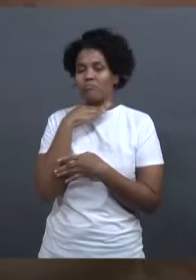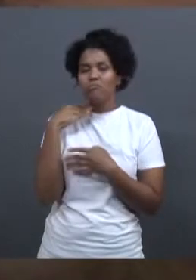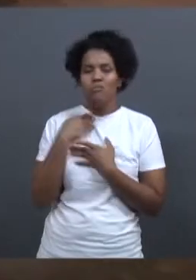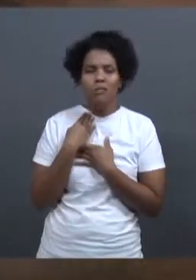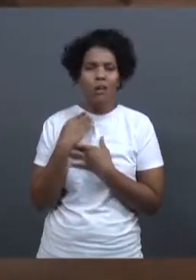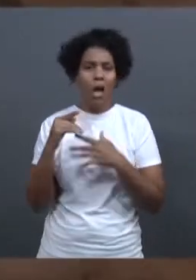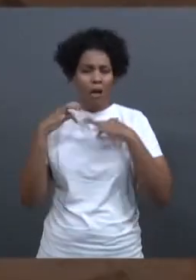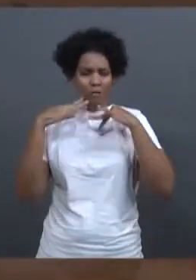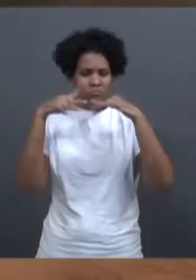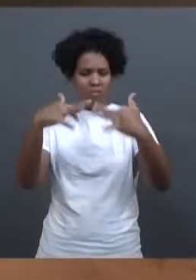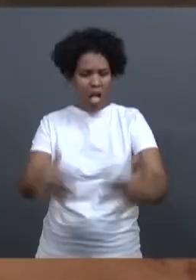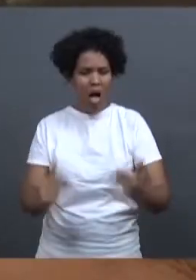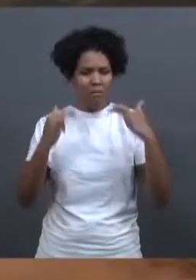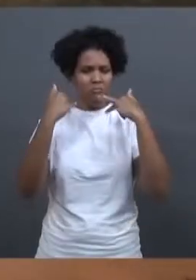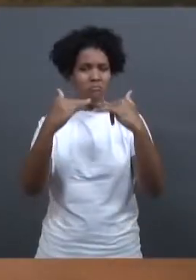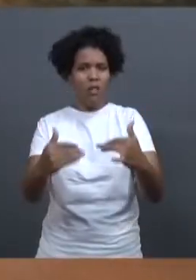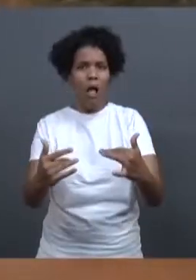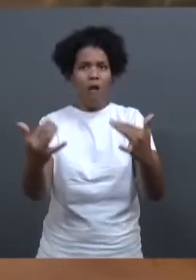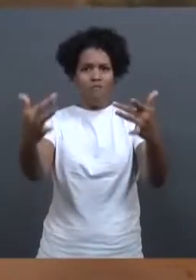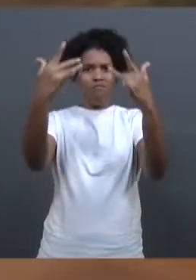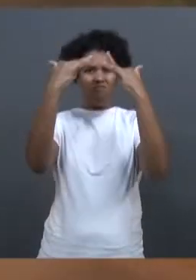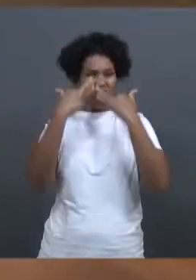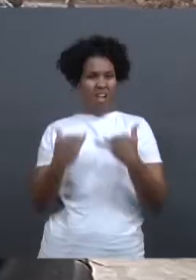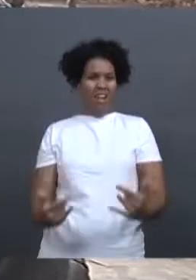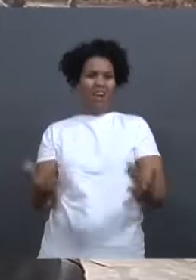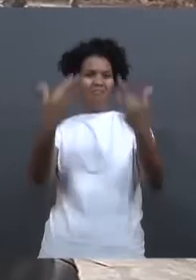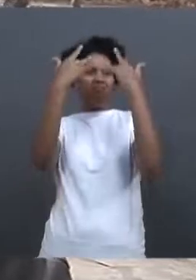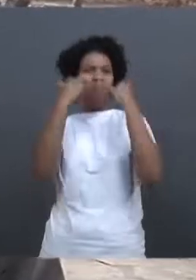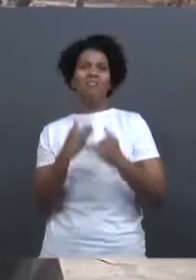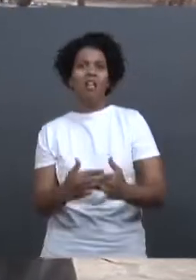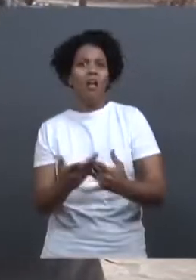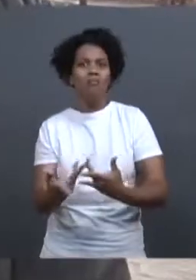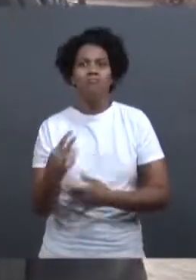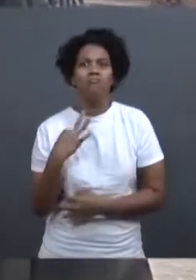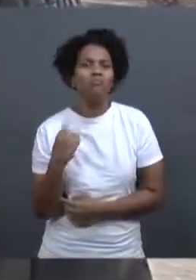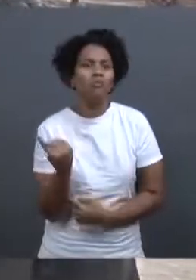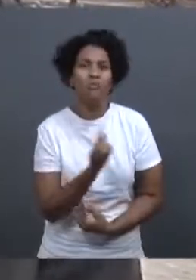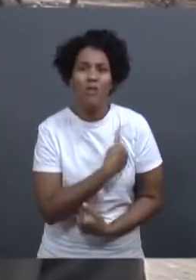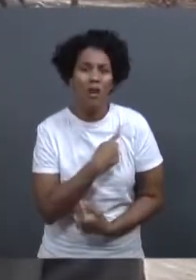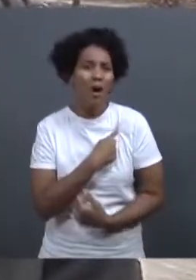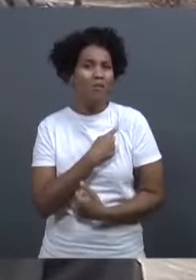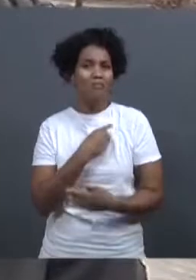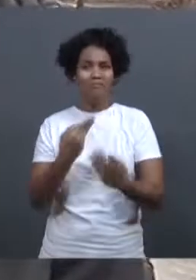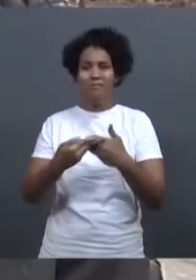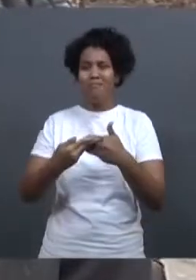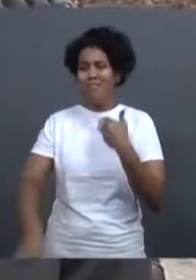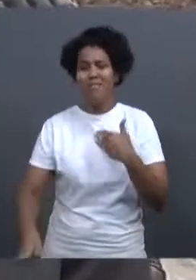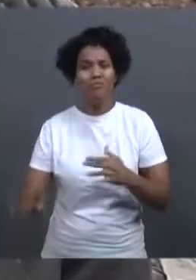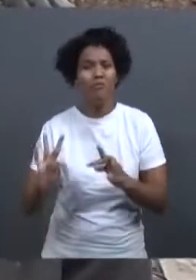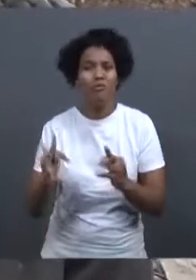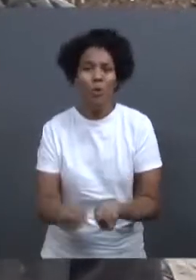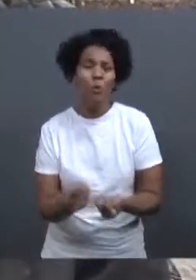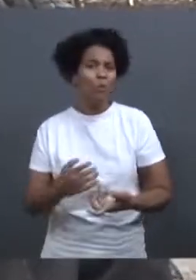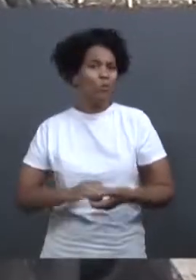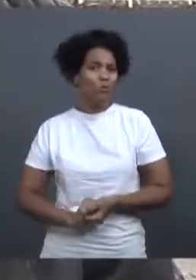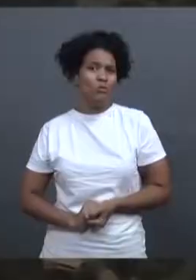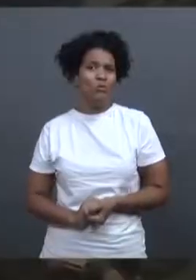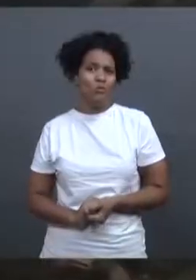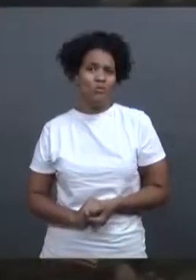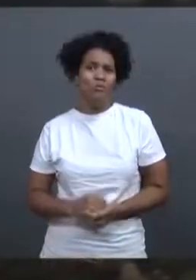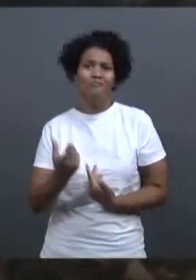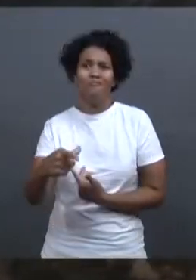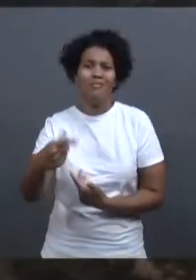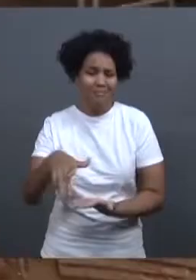gente, só Deus sabe a hora que a gente passou. Eu, minha mãe, nós perdemos tudo. Lá na minha casa não sobrou, aliás, nem uma teia.